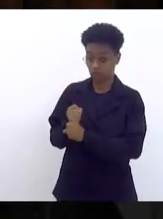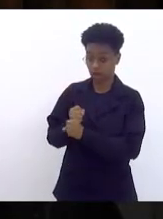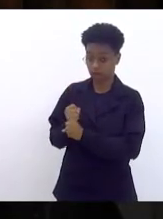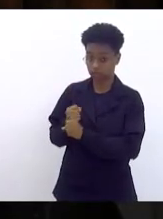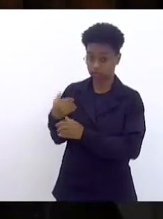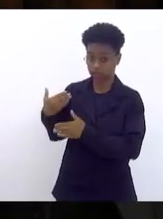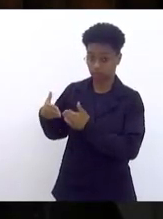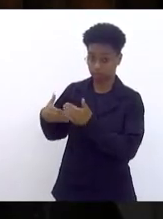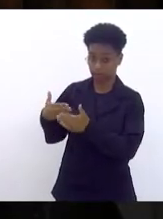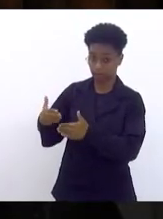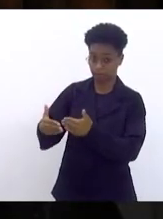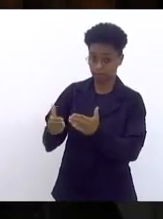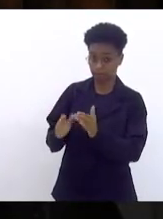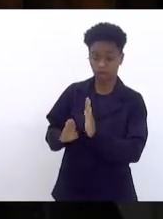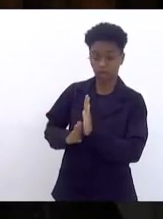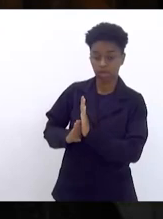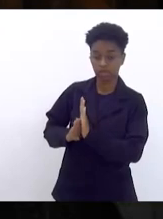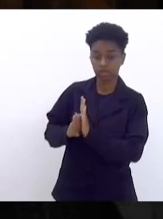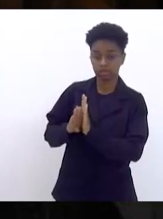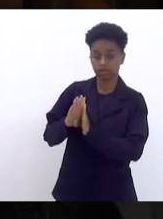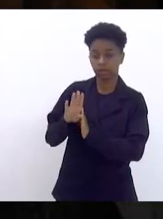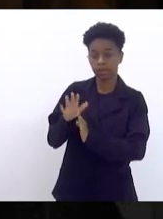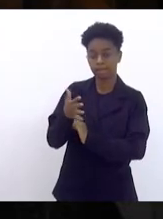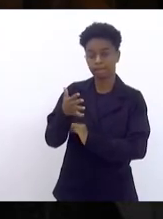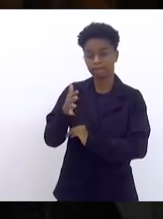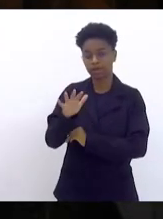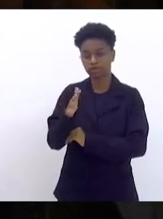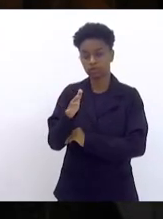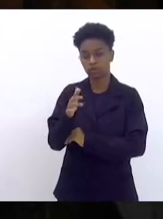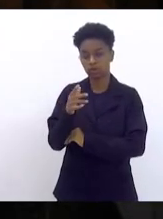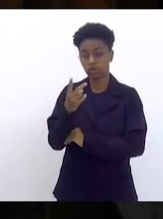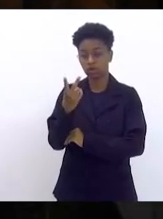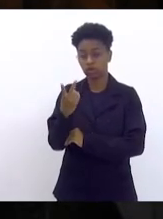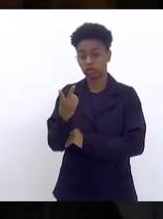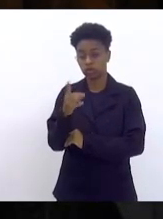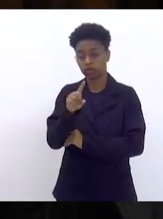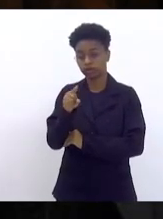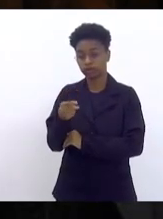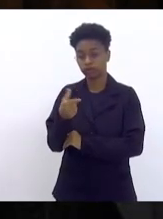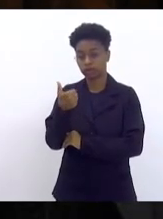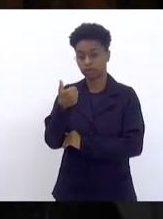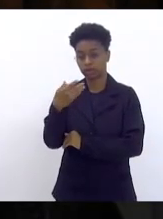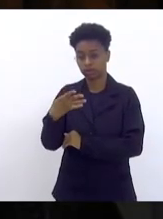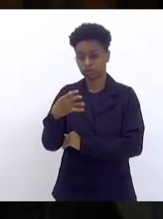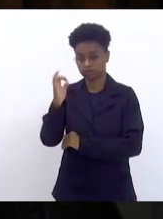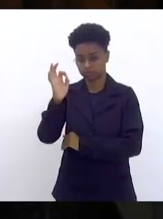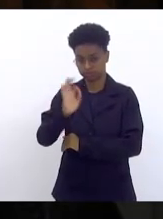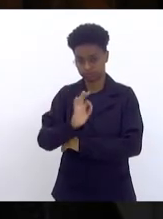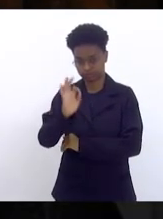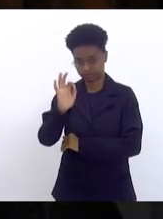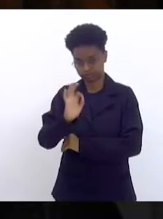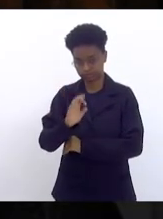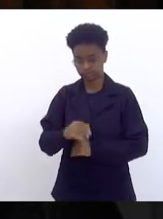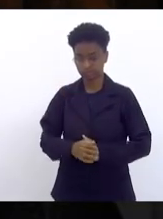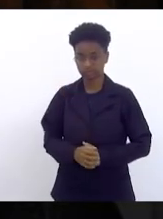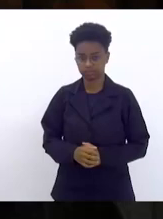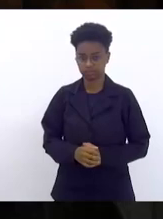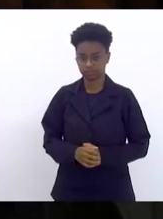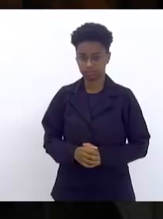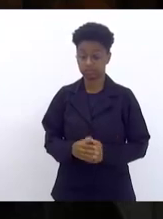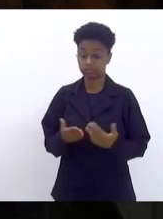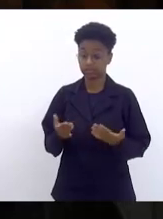cresceu em média 2,14%. se nós estamos